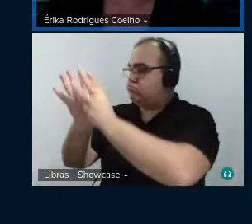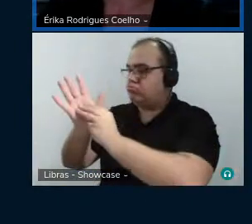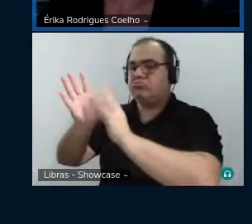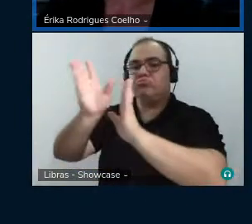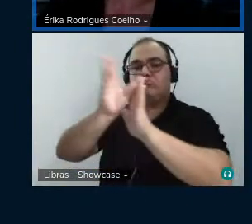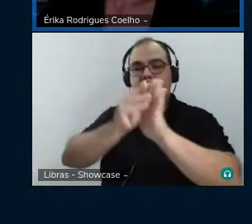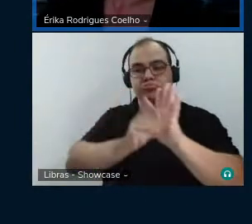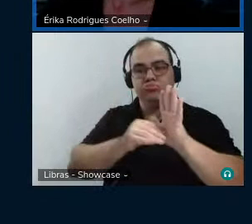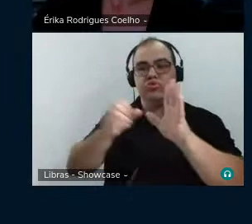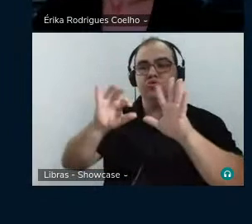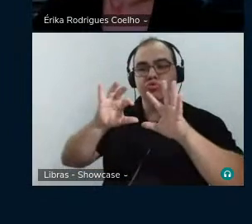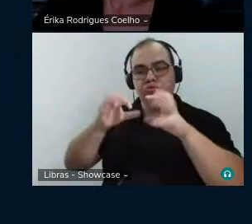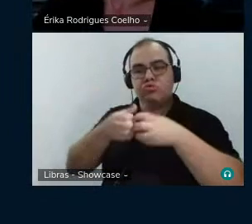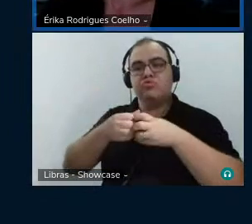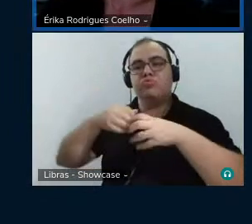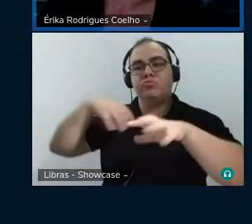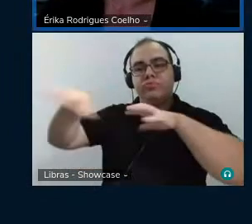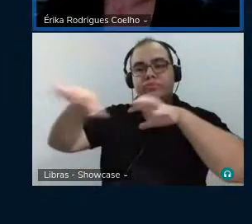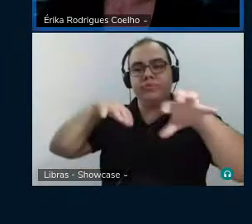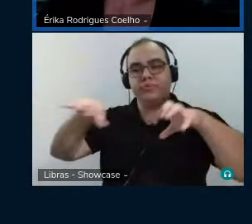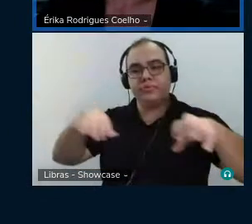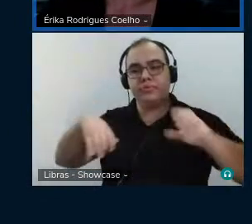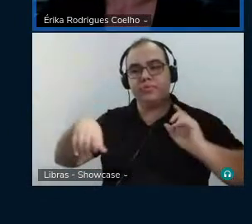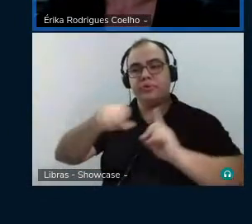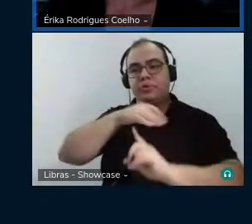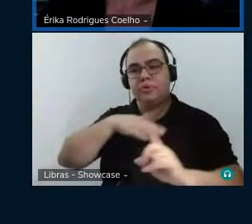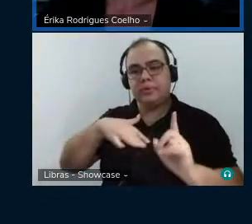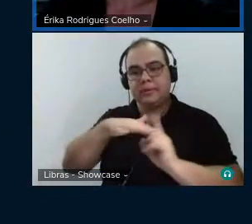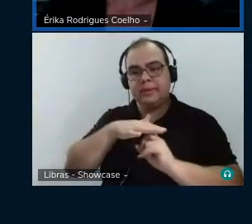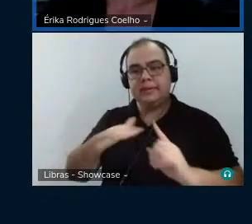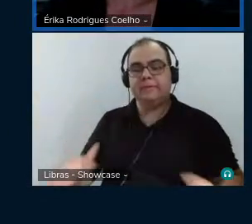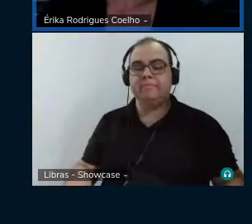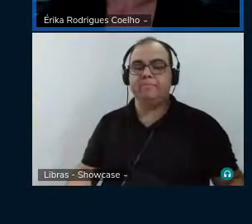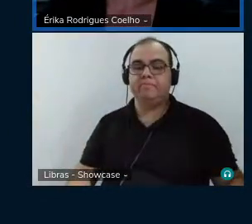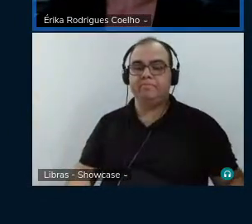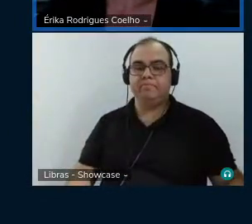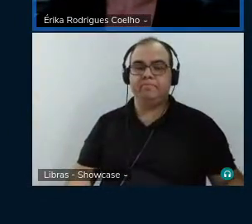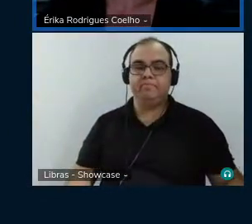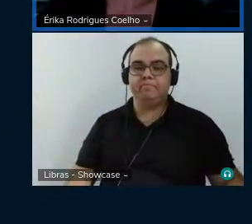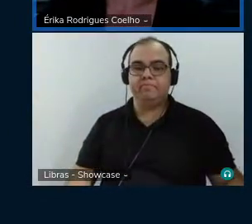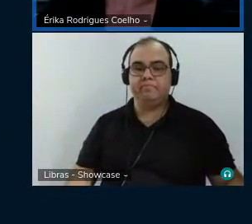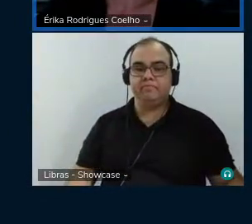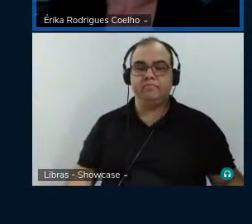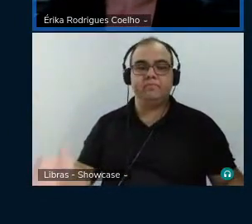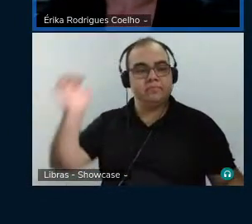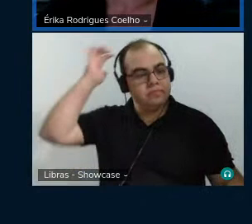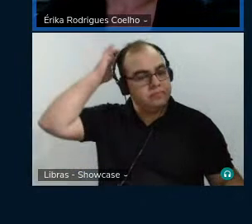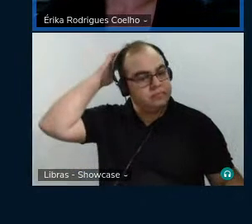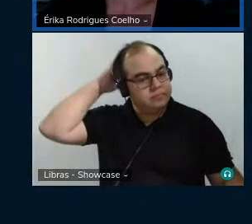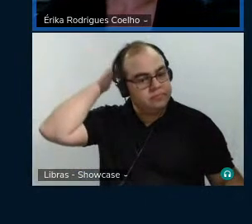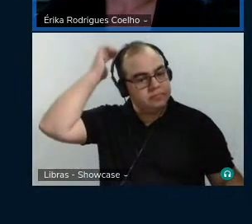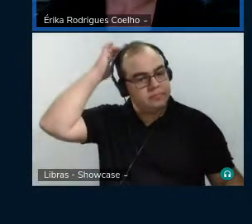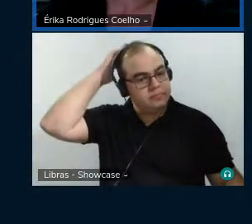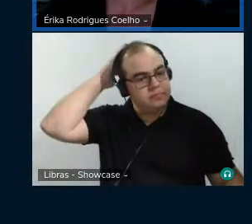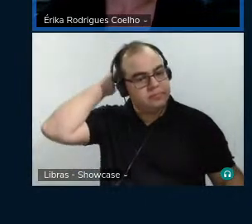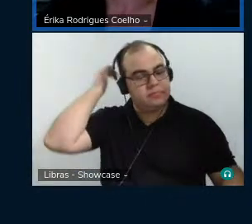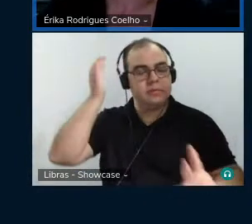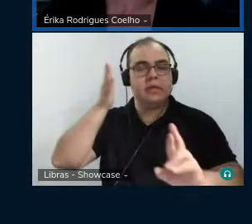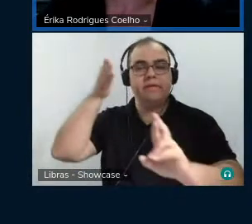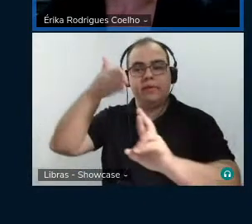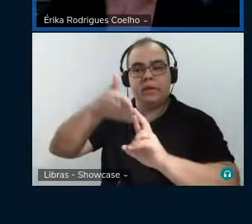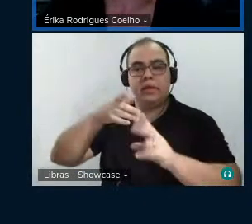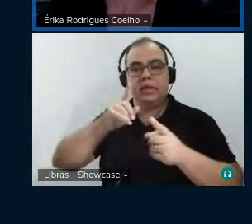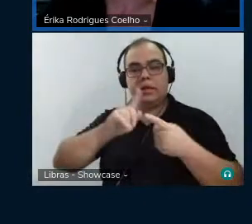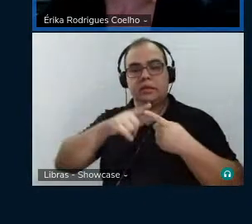sociais também. As referências bibliográficas, eu utilizei o Bócio, o